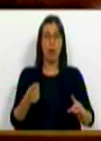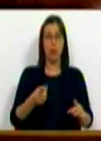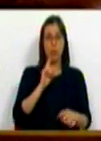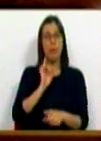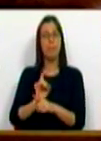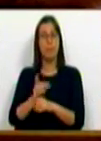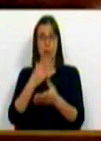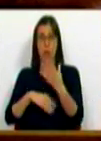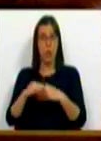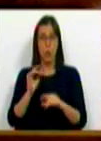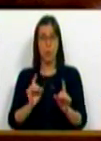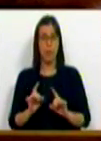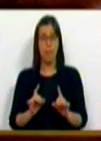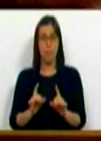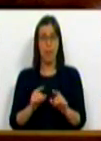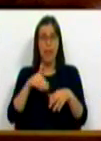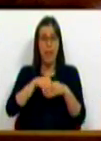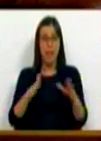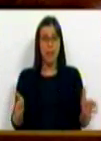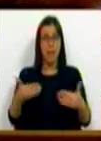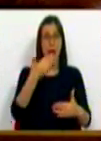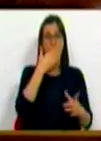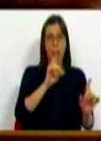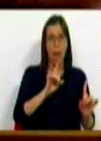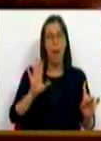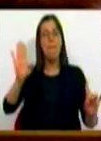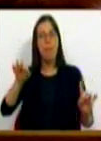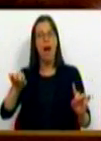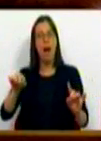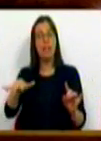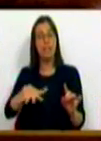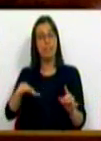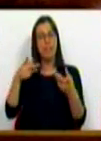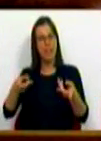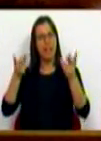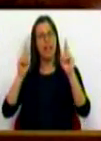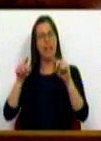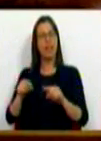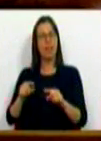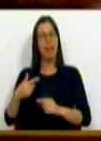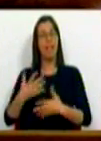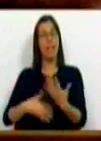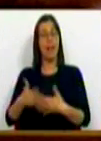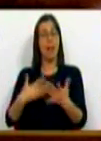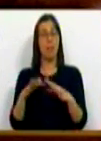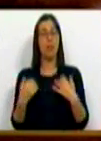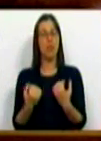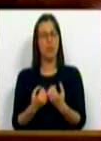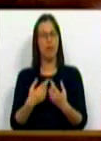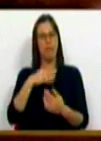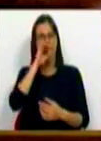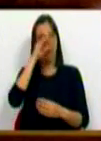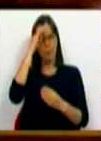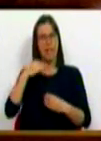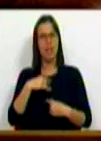aquela que não se aprende necessariamente dentro da sala de aula, mas que em contexto de liberdade e dinâmica social nos